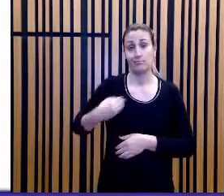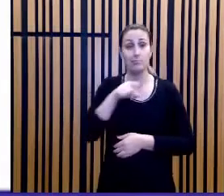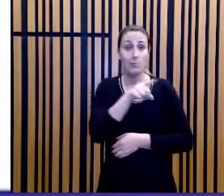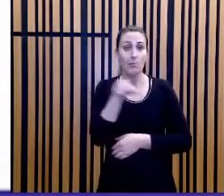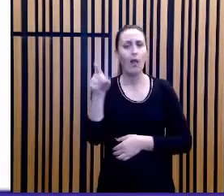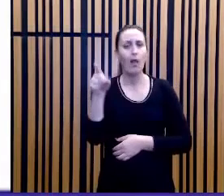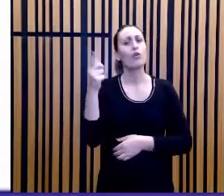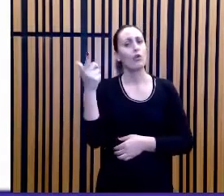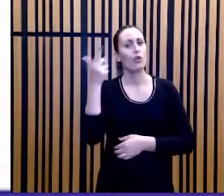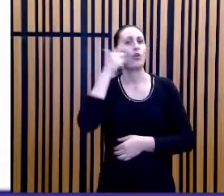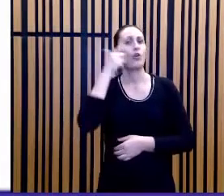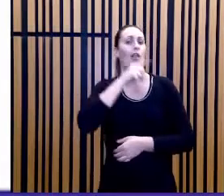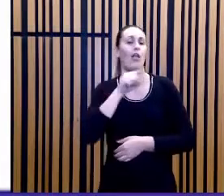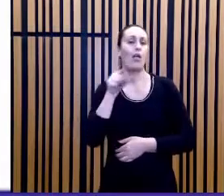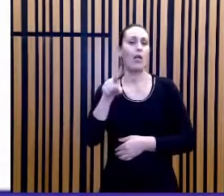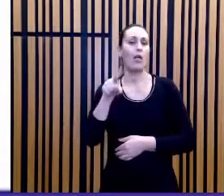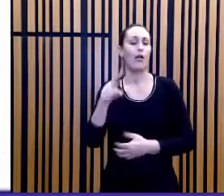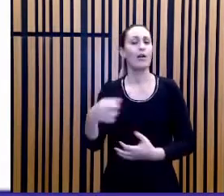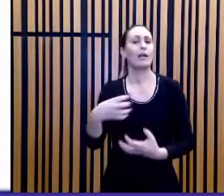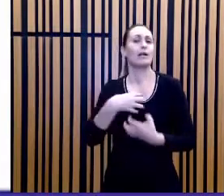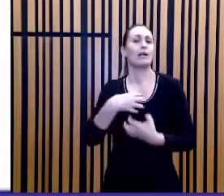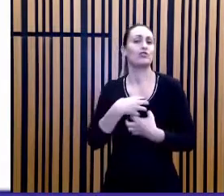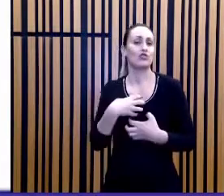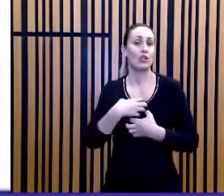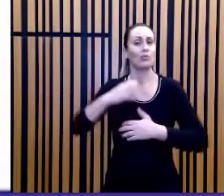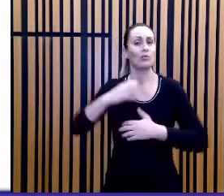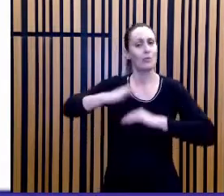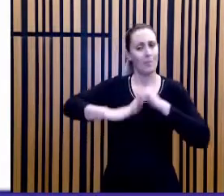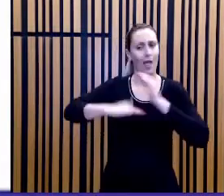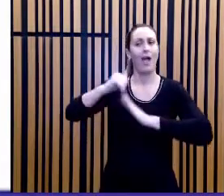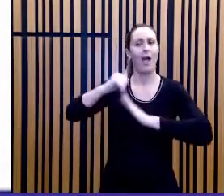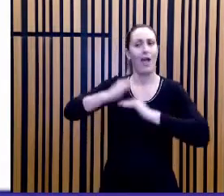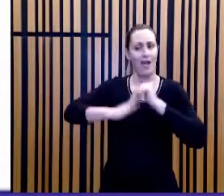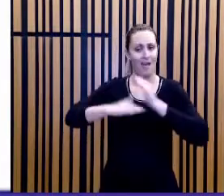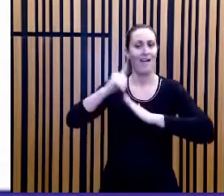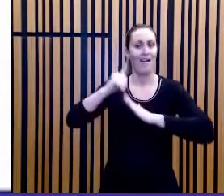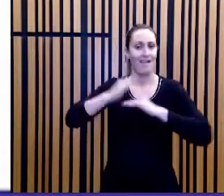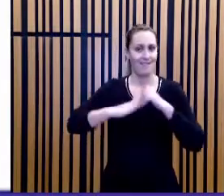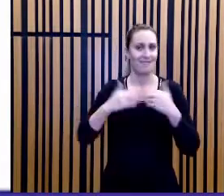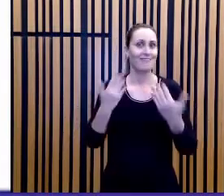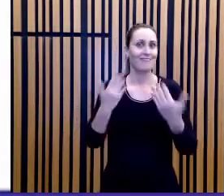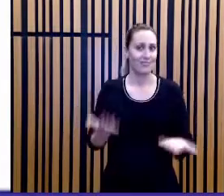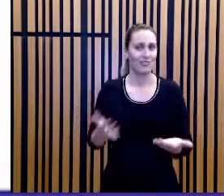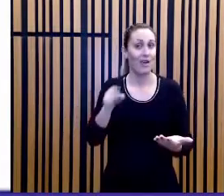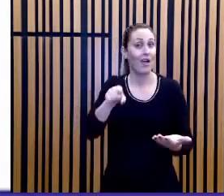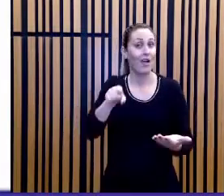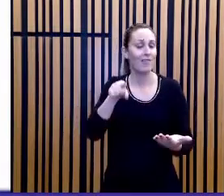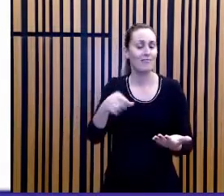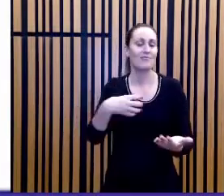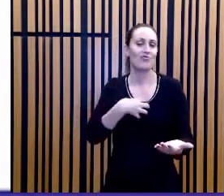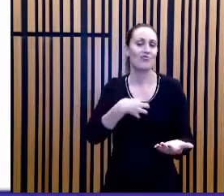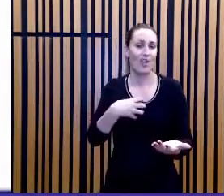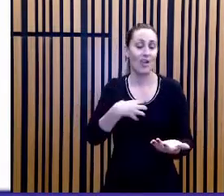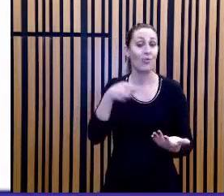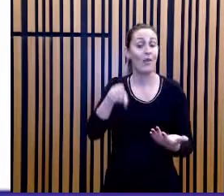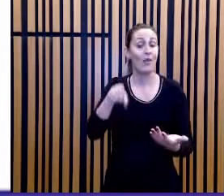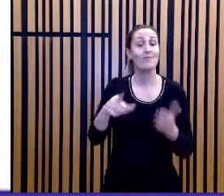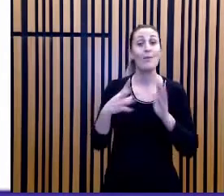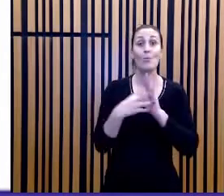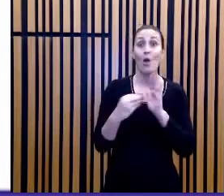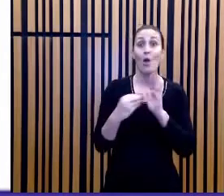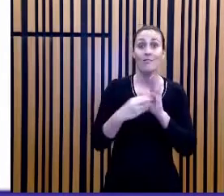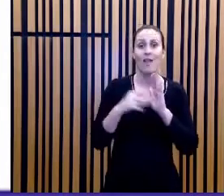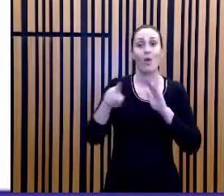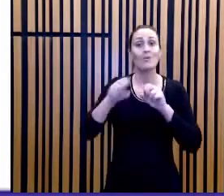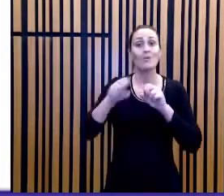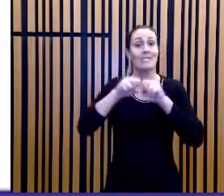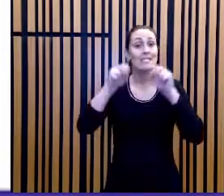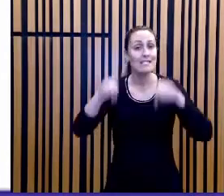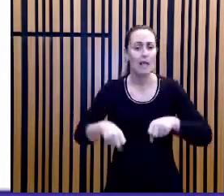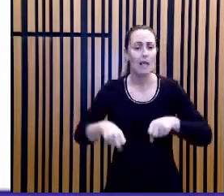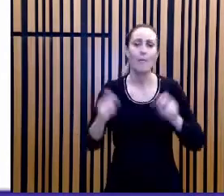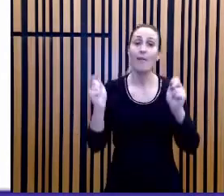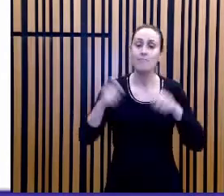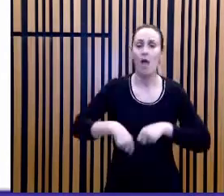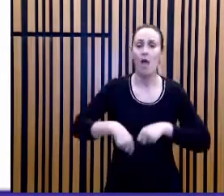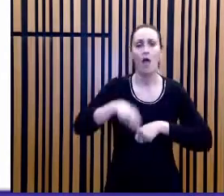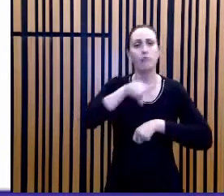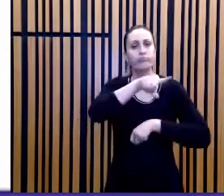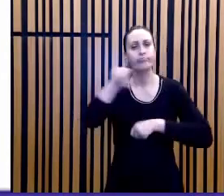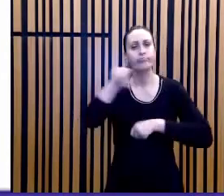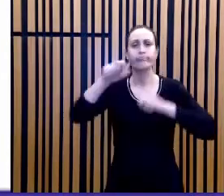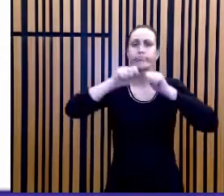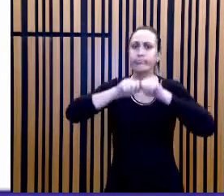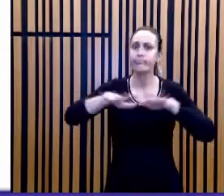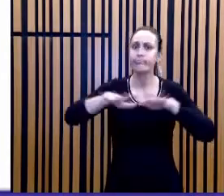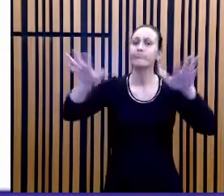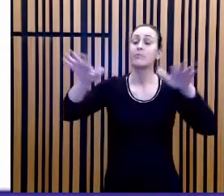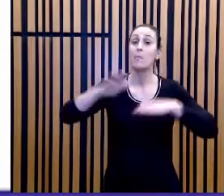esse, para que coloquem em prática esse sistema, esse modelo, e possam, portanto, maximizar a sua chance